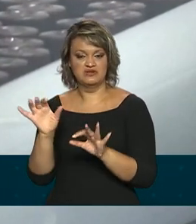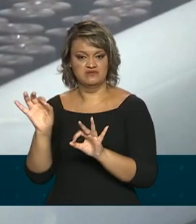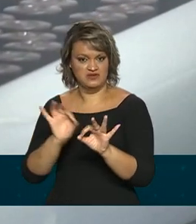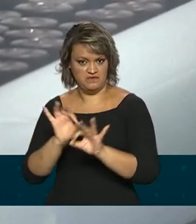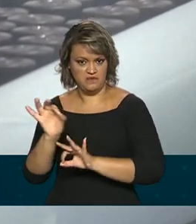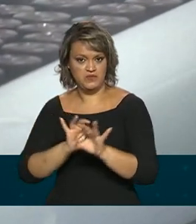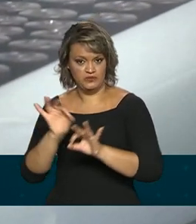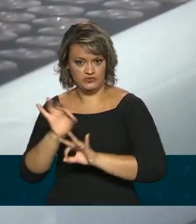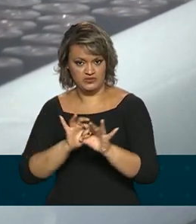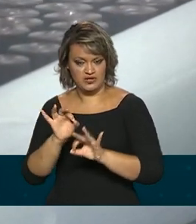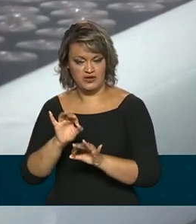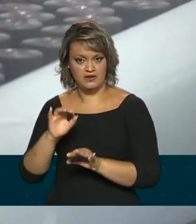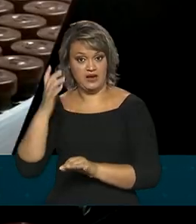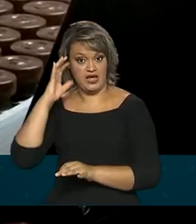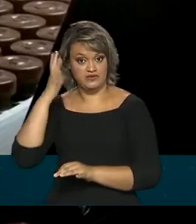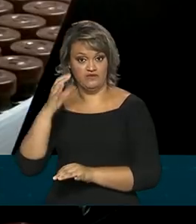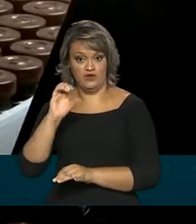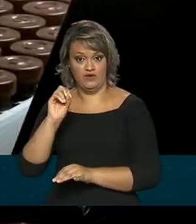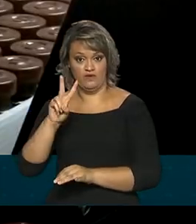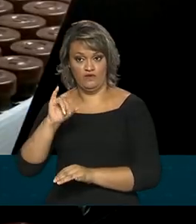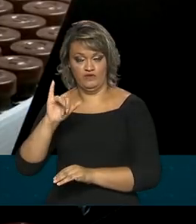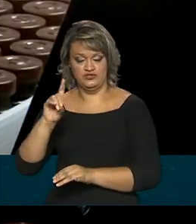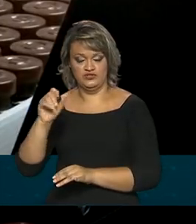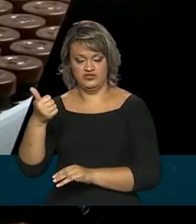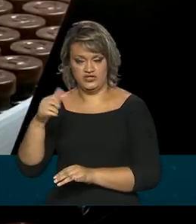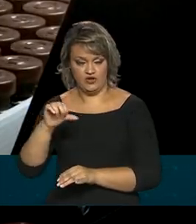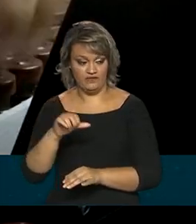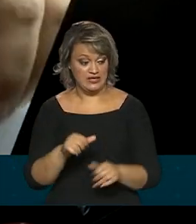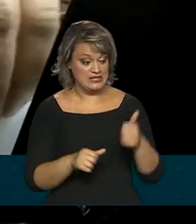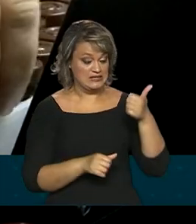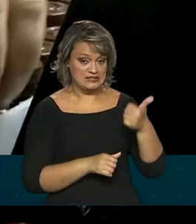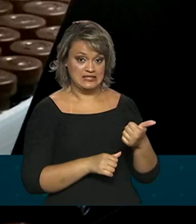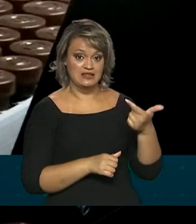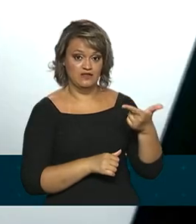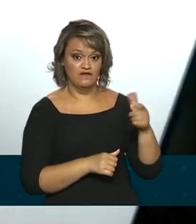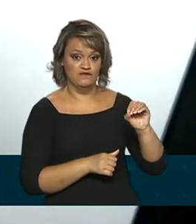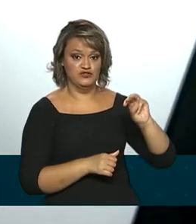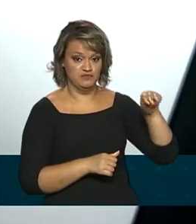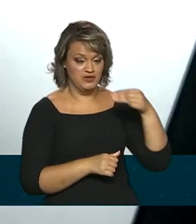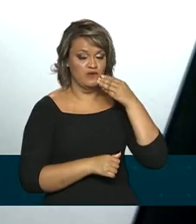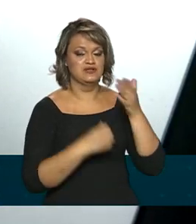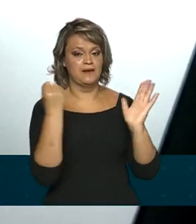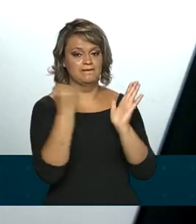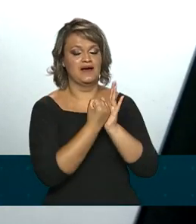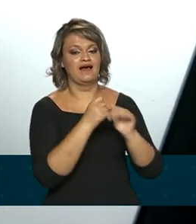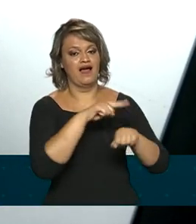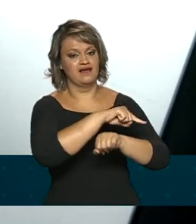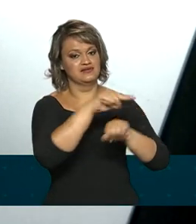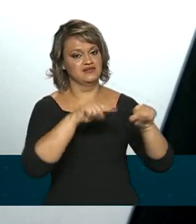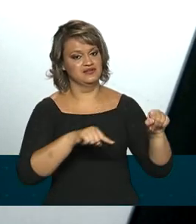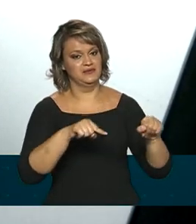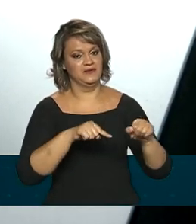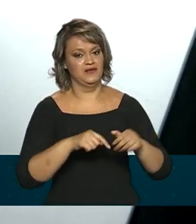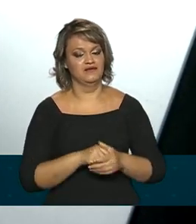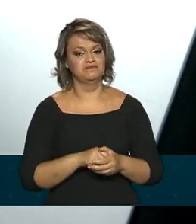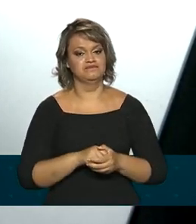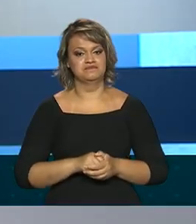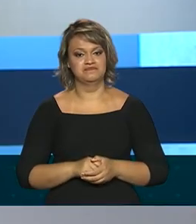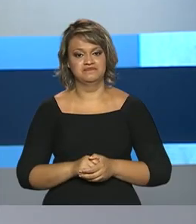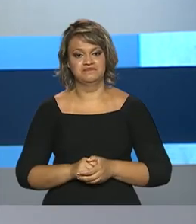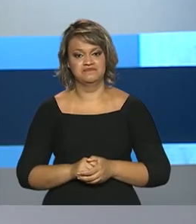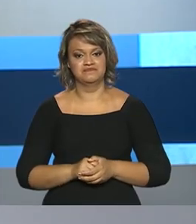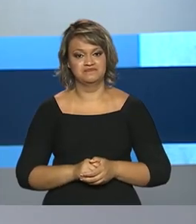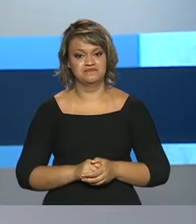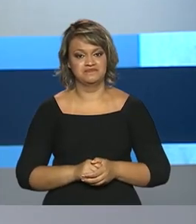enfrentamento à Covid-19, 120 milhões são da AstraZeneca, Oxford, Fiocruz.